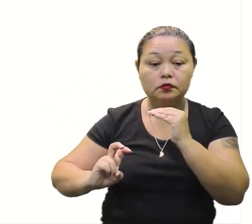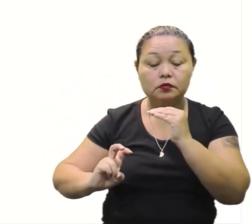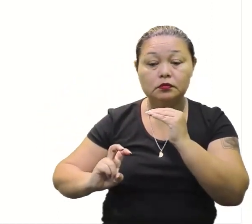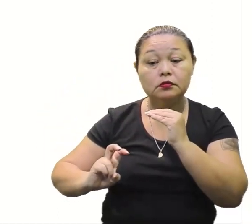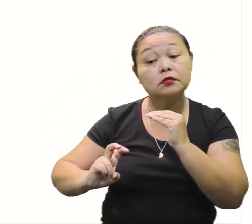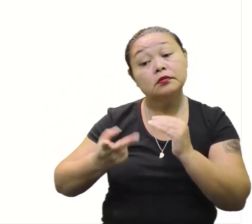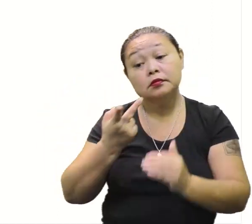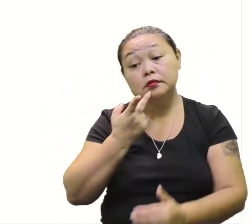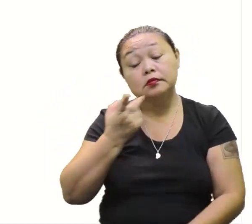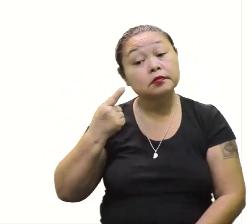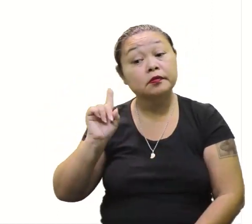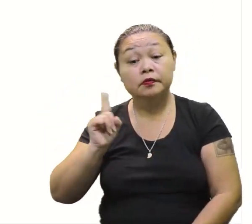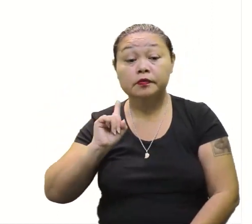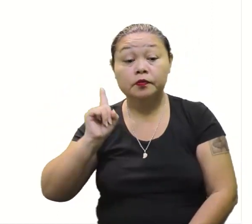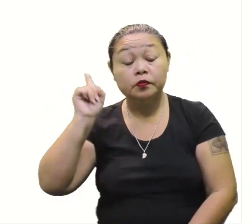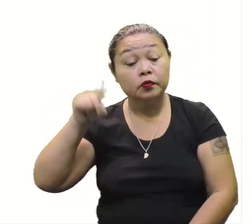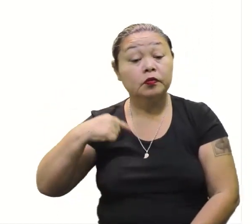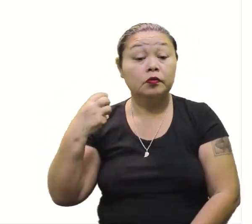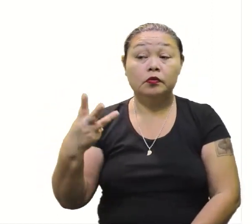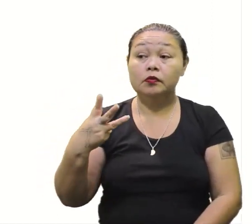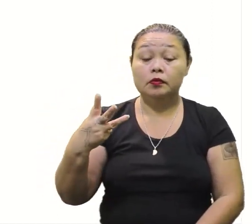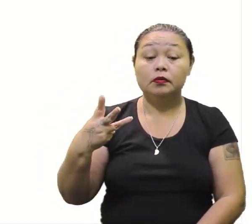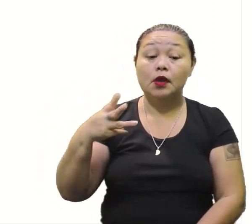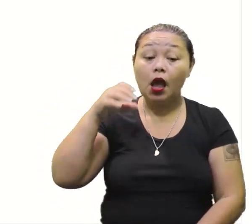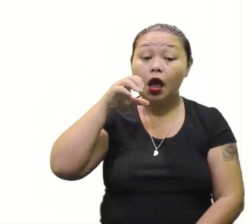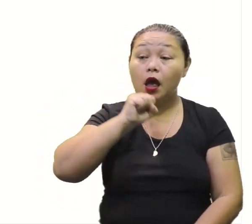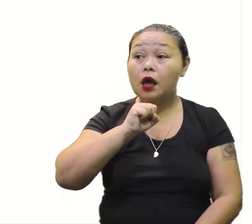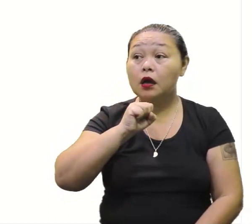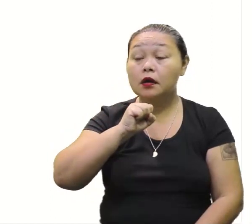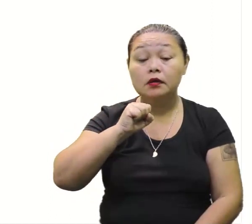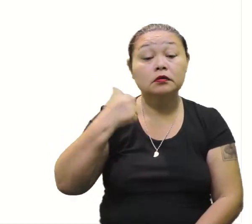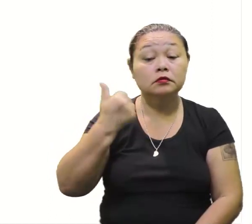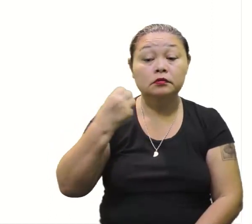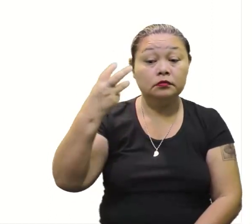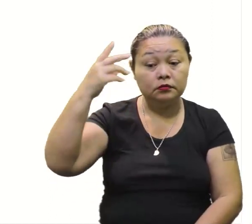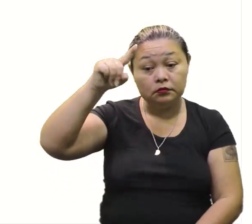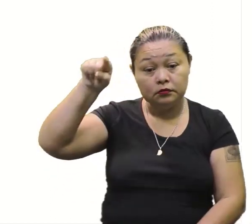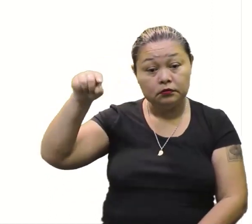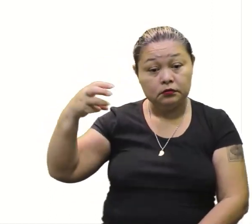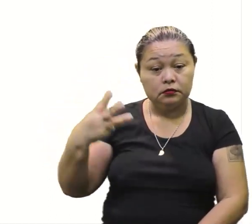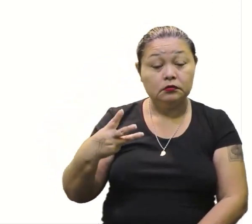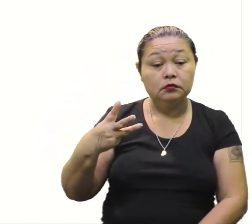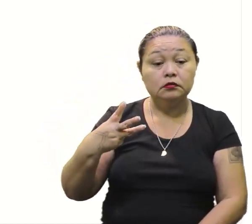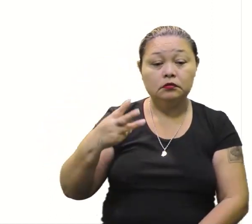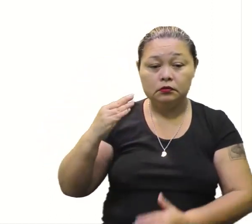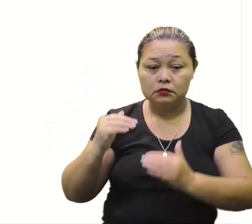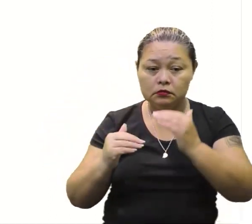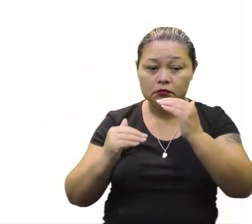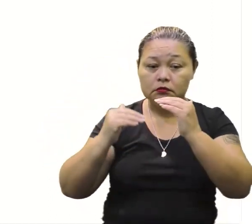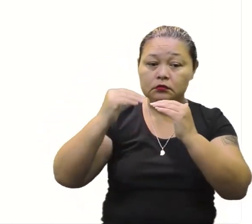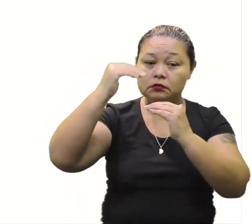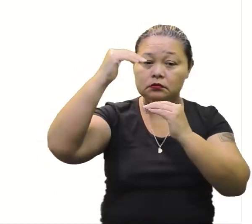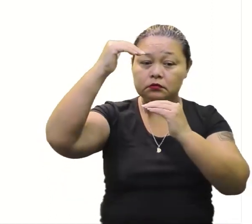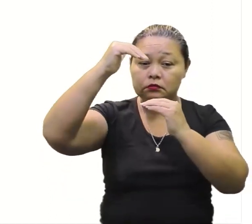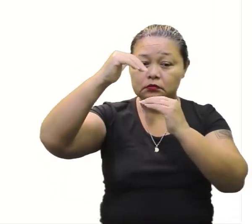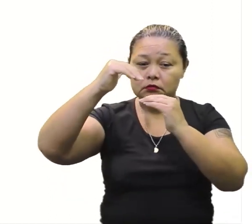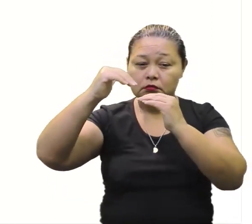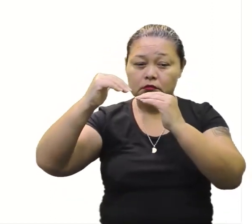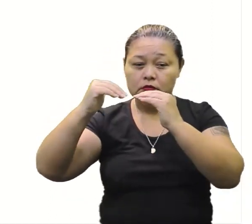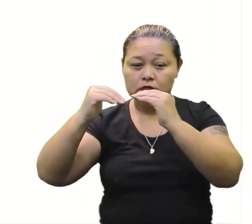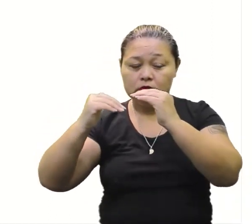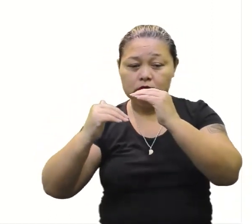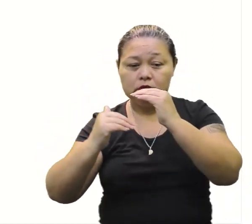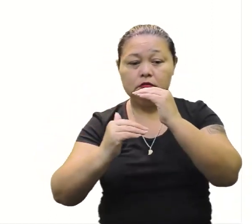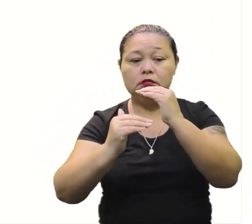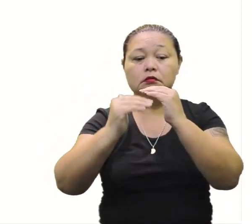Bom, falaram aqui que não. Falaram que é o três que vai encher por último. Primeiro porque tem que subir, a água tem que subir lá, né? Para o quatro,